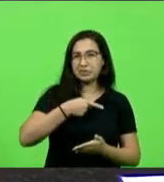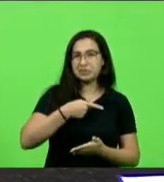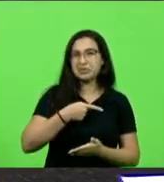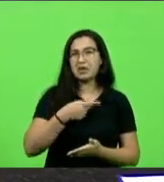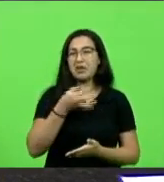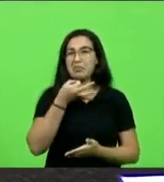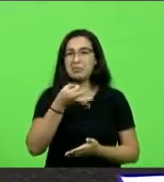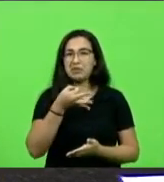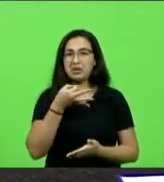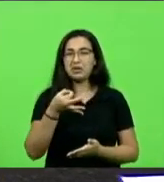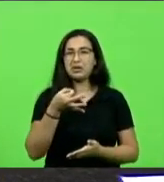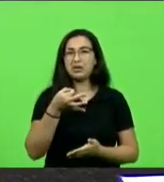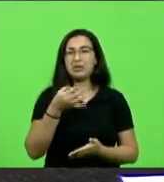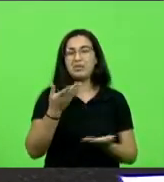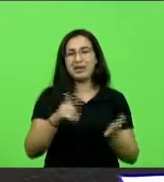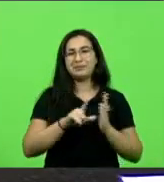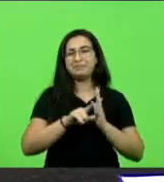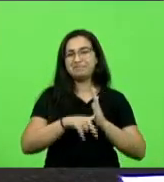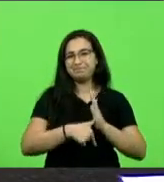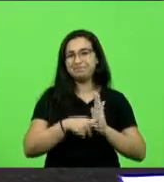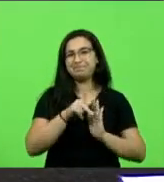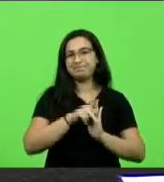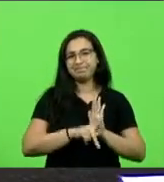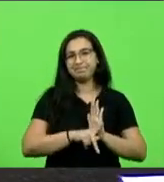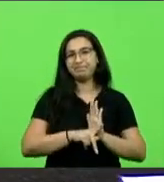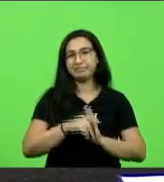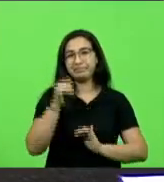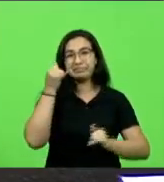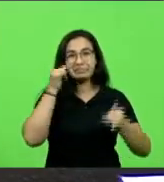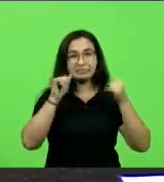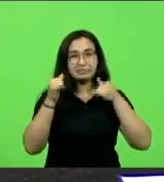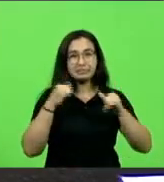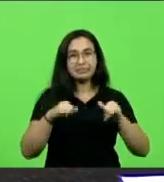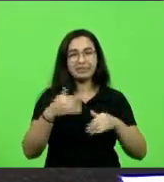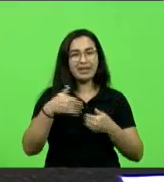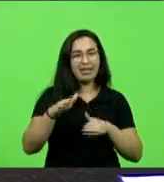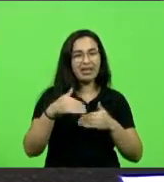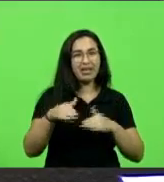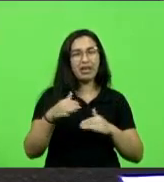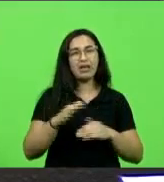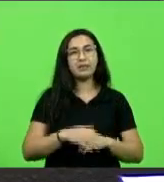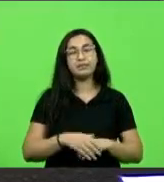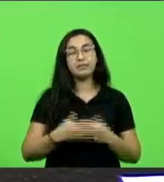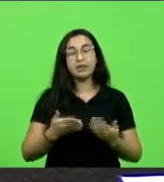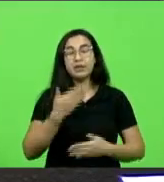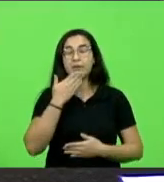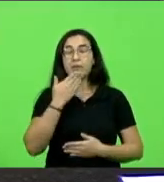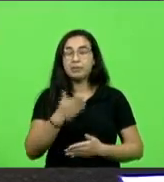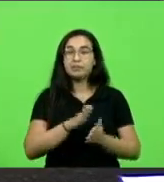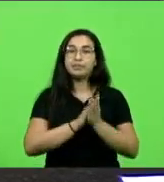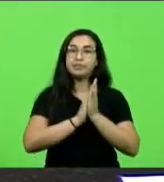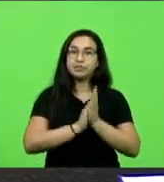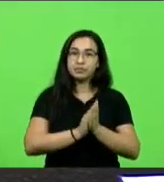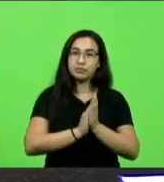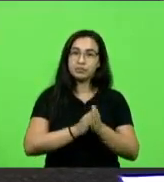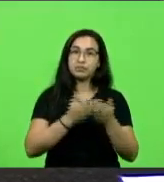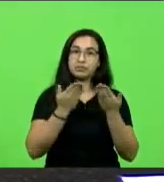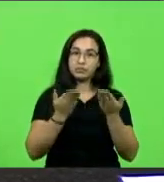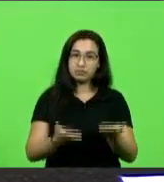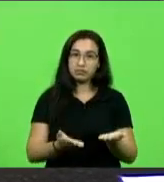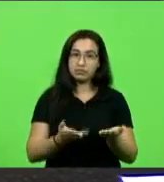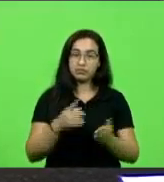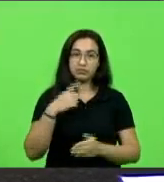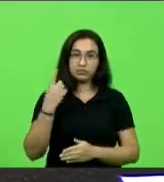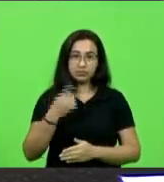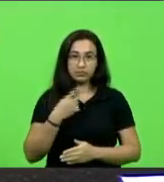Esse projeto foi atrasado e foi evitado de ser votado. Eu rogo aos deputados dessa Casa. Mesmo aqueles que